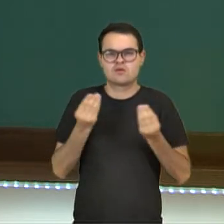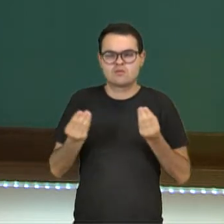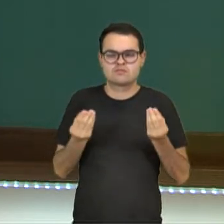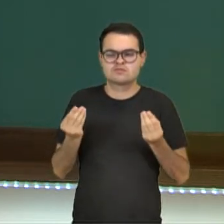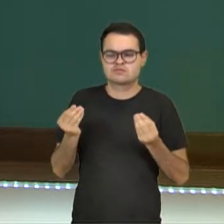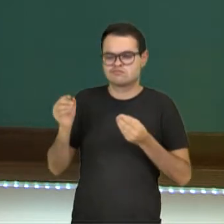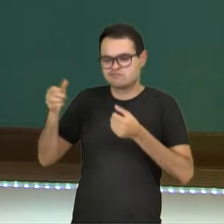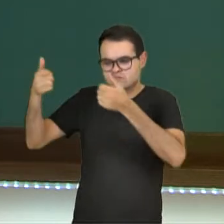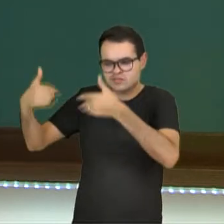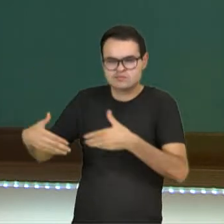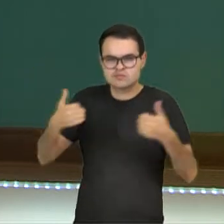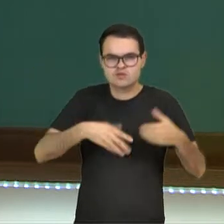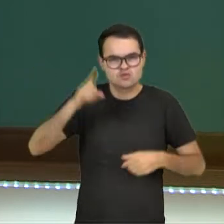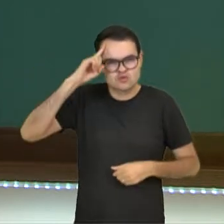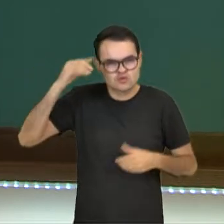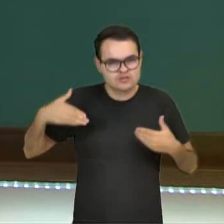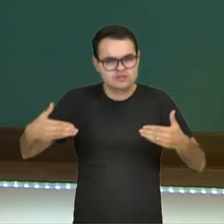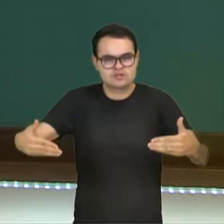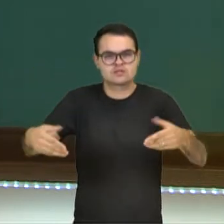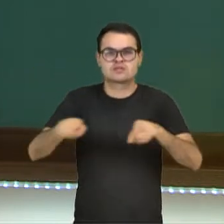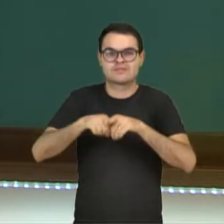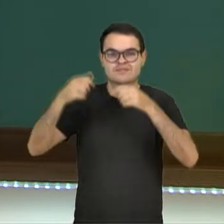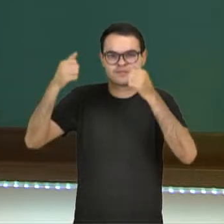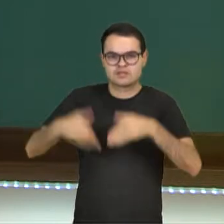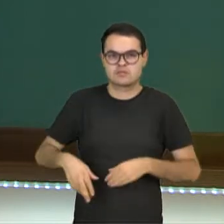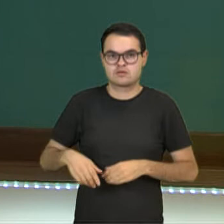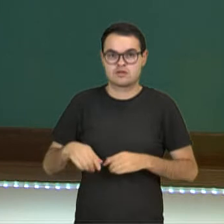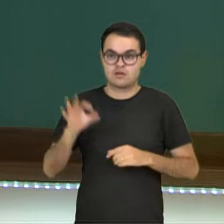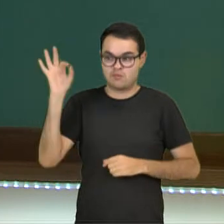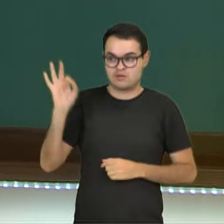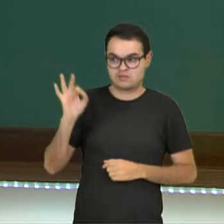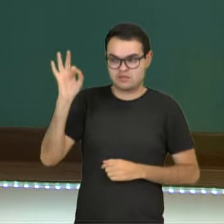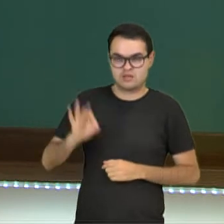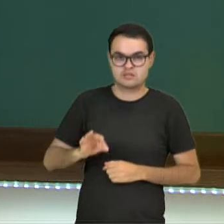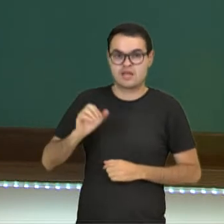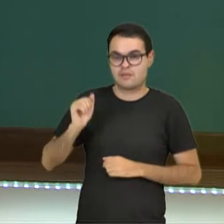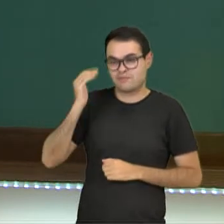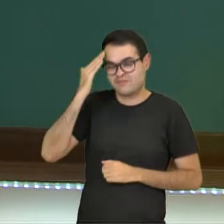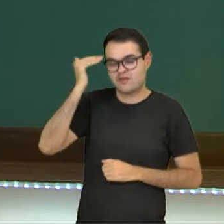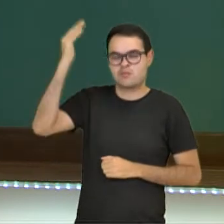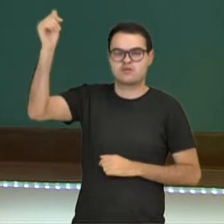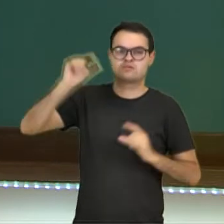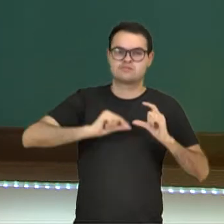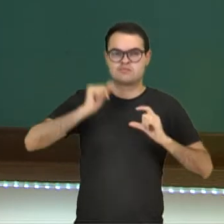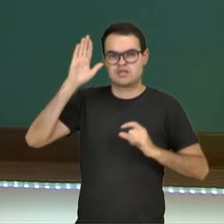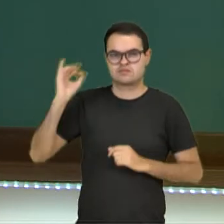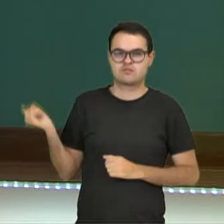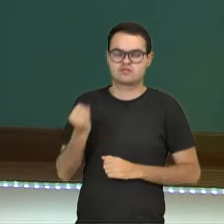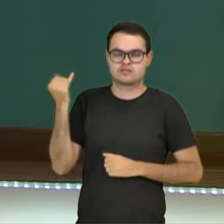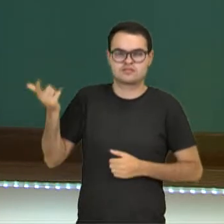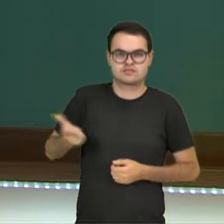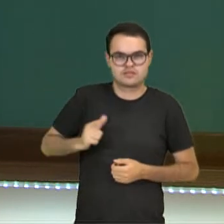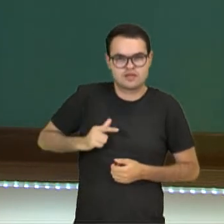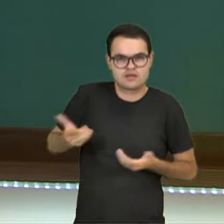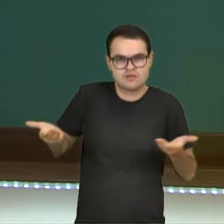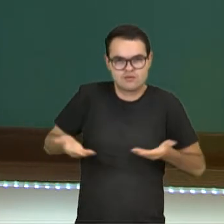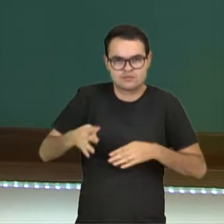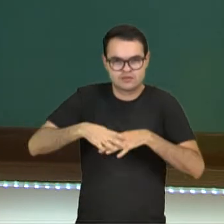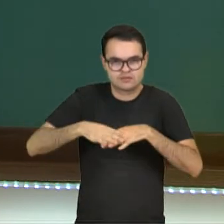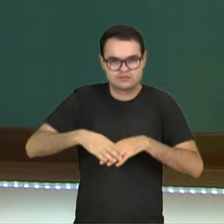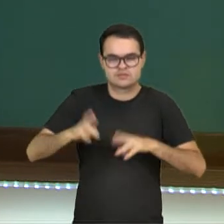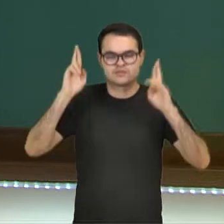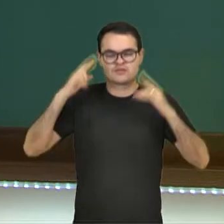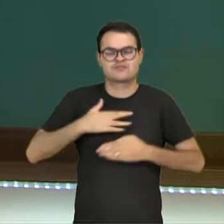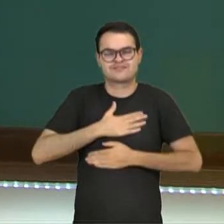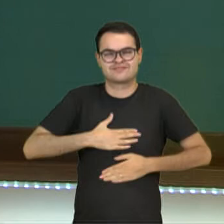razão e proporção no nosso cotidiano. Inclusive, falamos que a porcentagem é a razão mais famosa e mais importante que a gente tem na matemática.